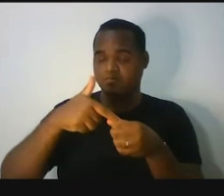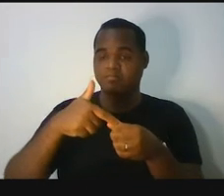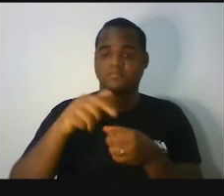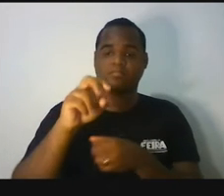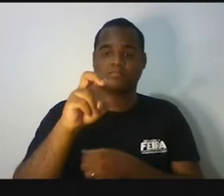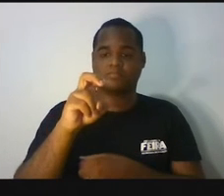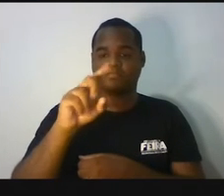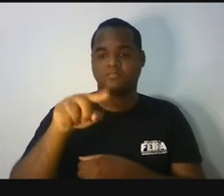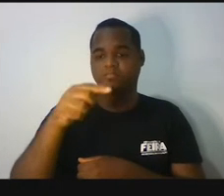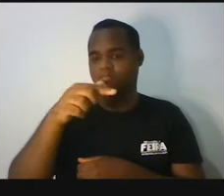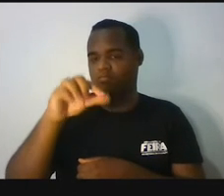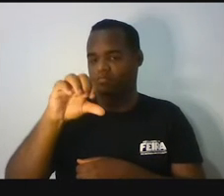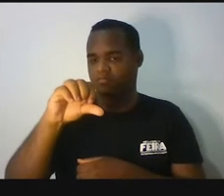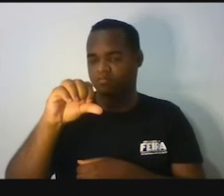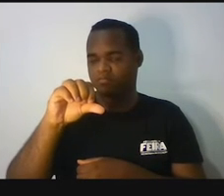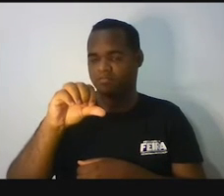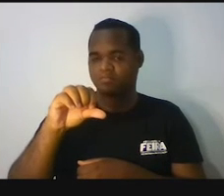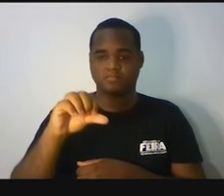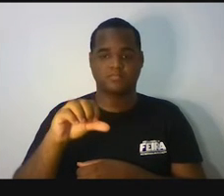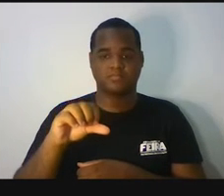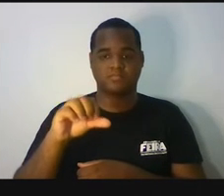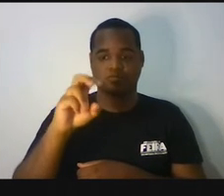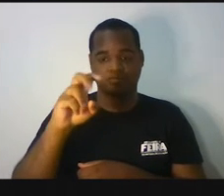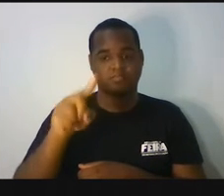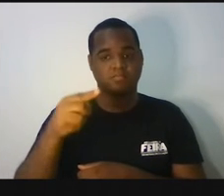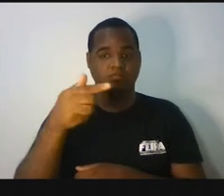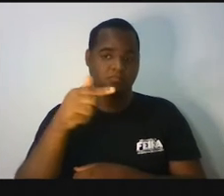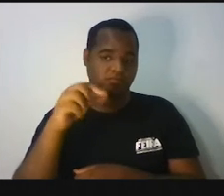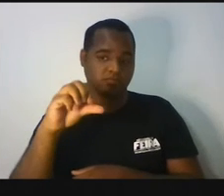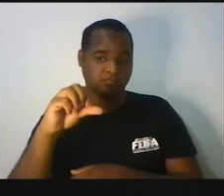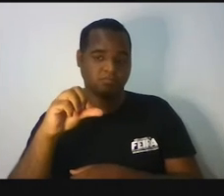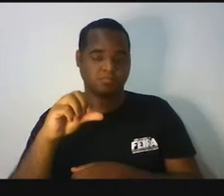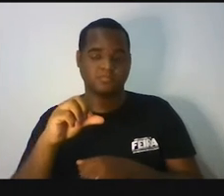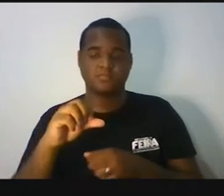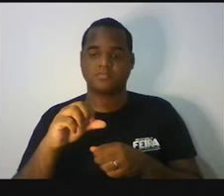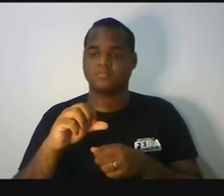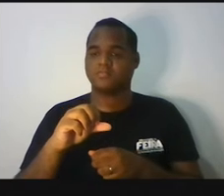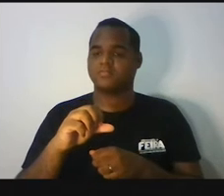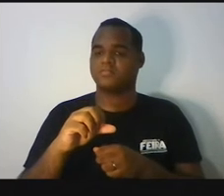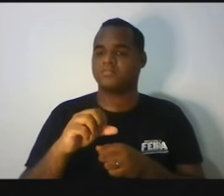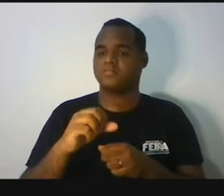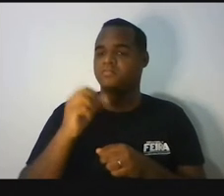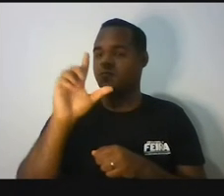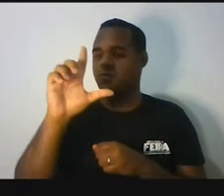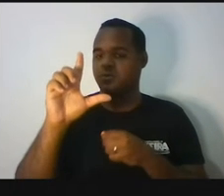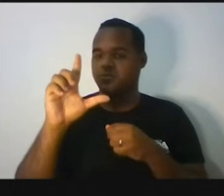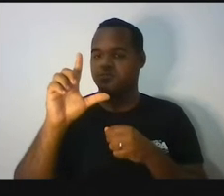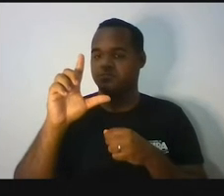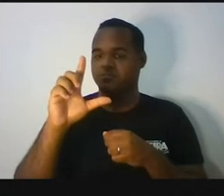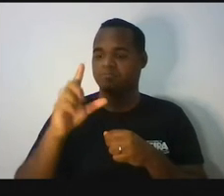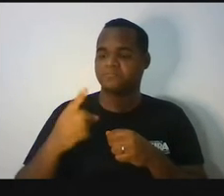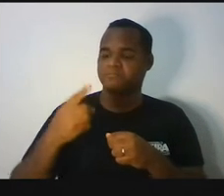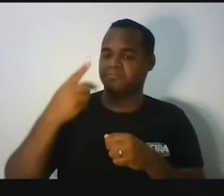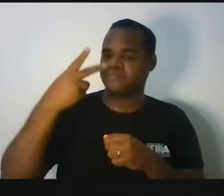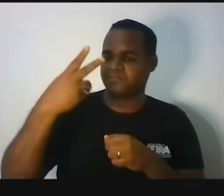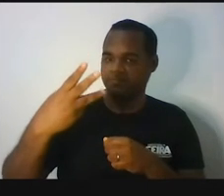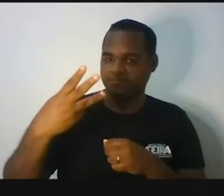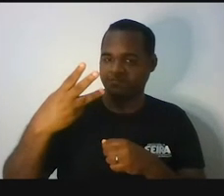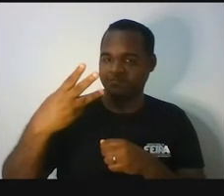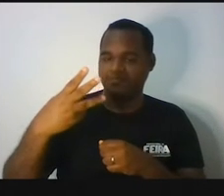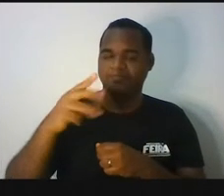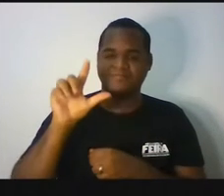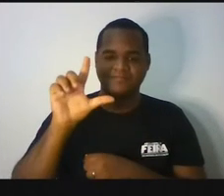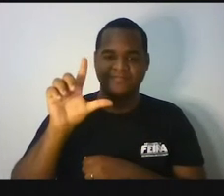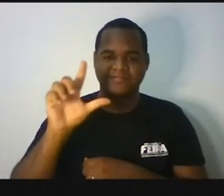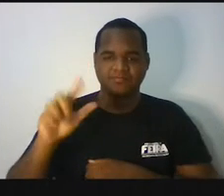litro custa R$,79, então um litro R 5,79 mais um litro R 5,79 mais um litro R 5